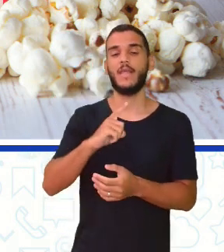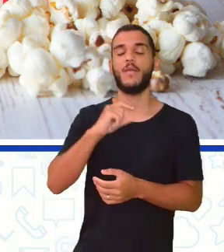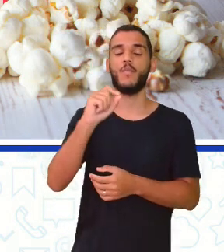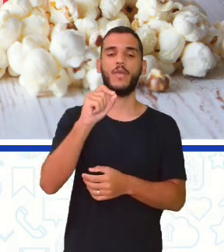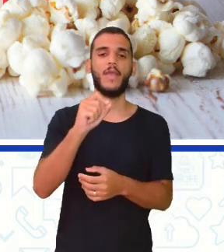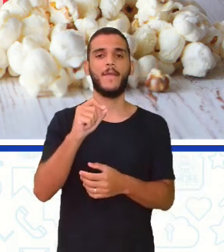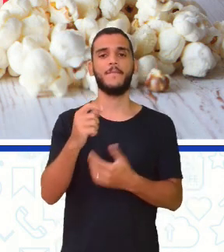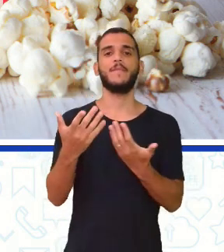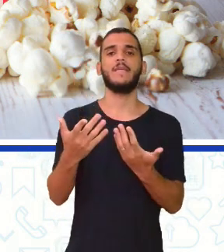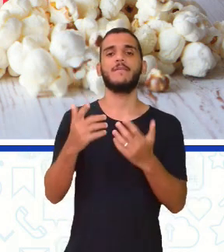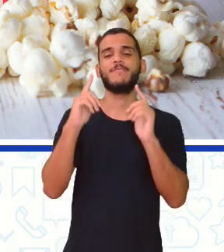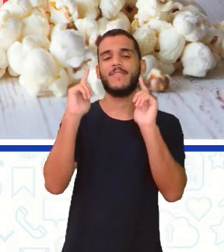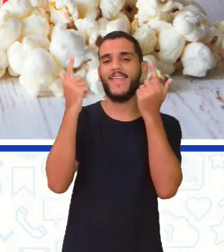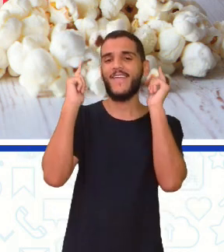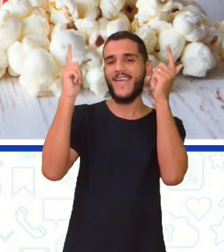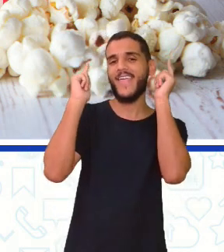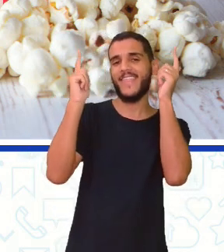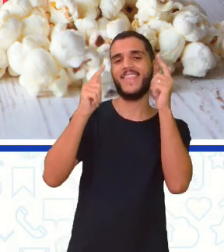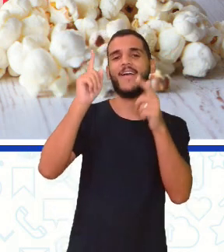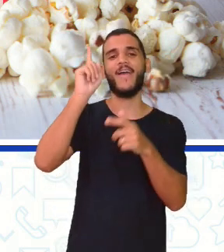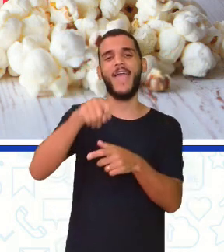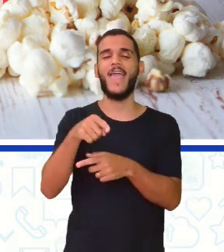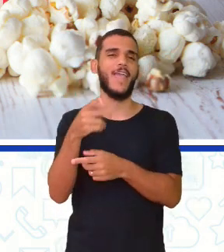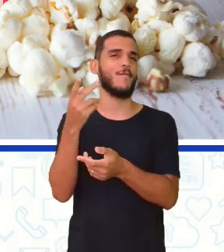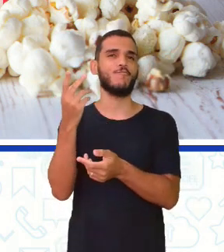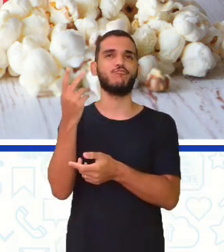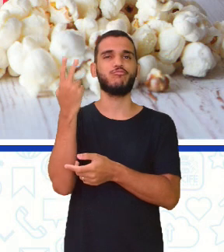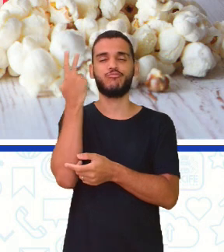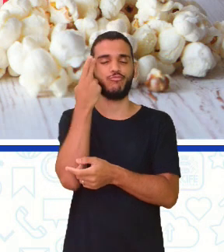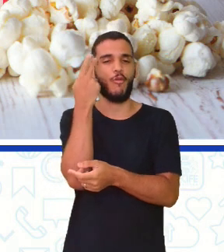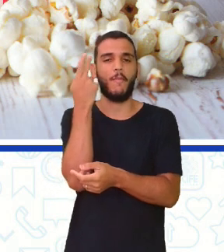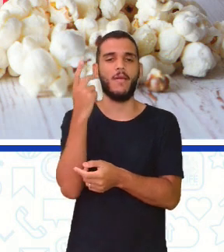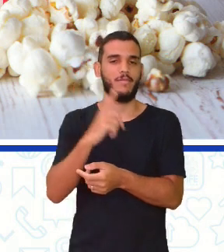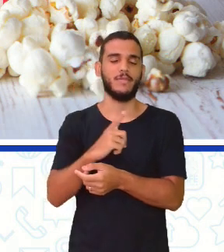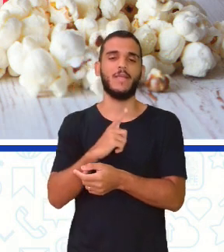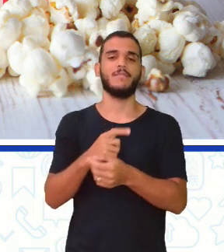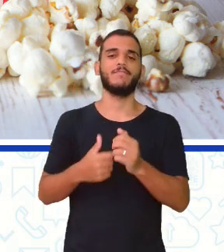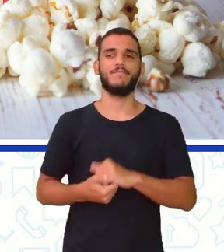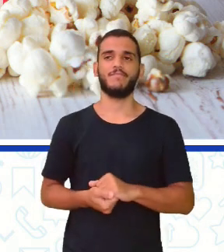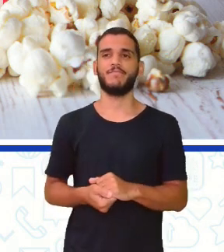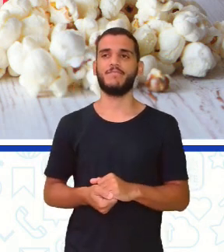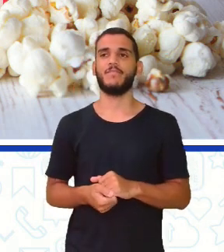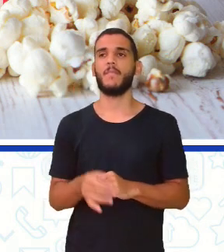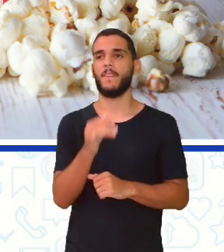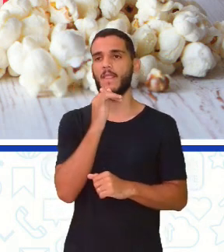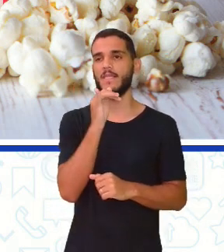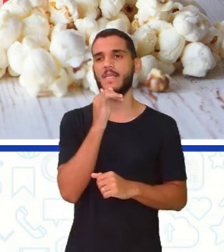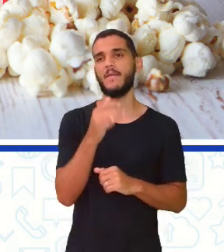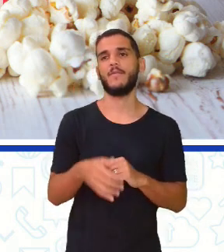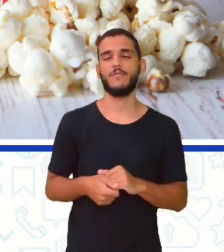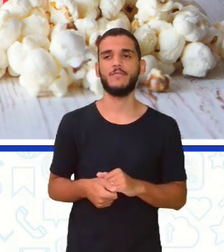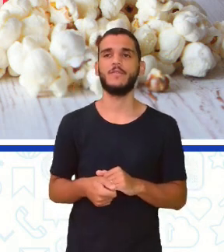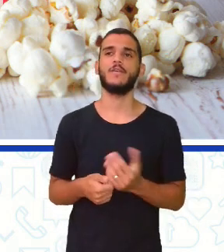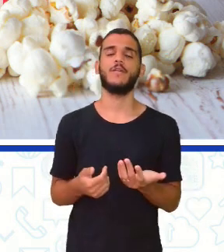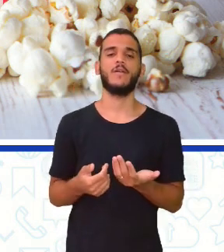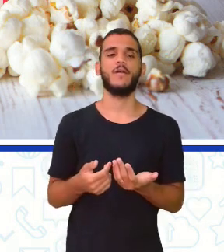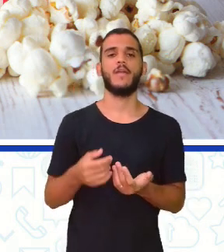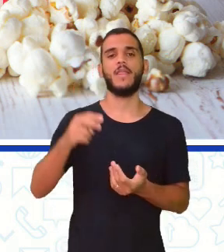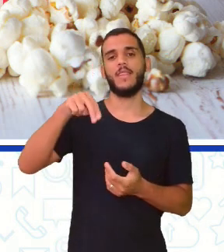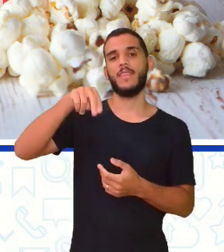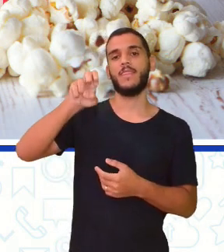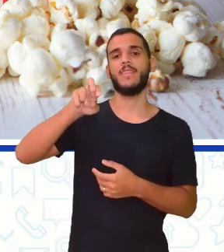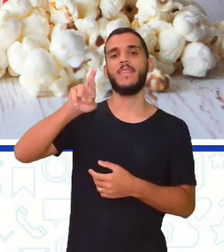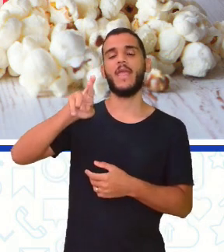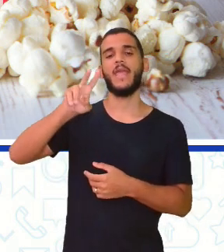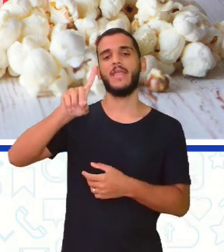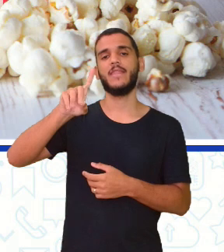de entretenimento, que, geralmente, é o mais comum. Por exemplo, o Nerdcast é um exemplo.